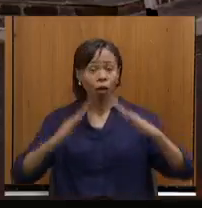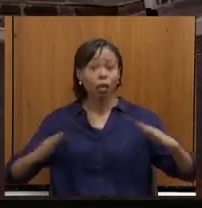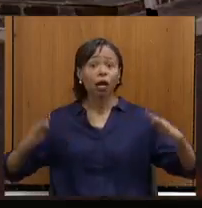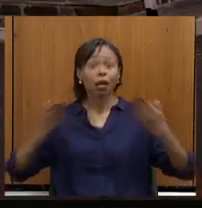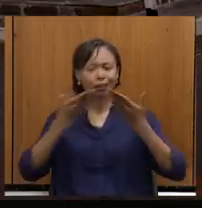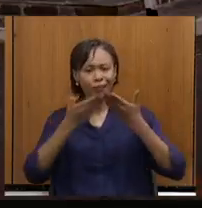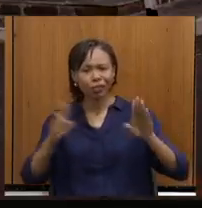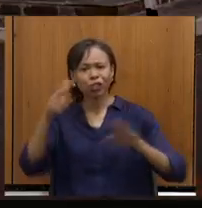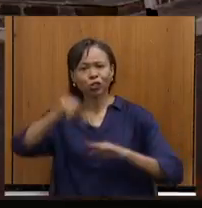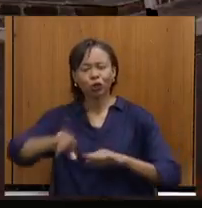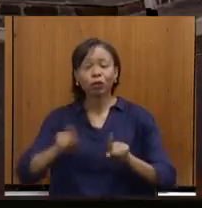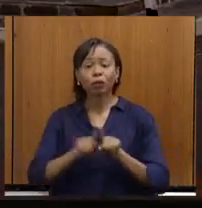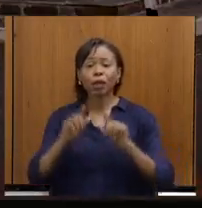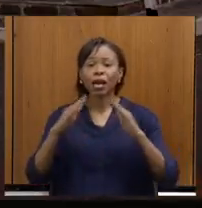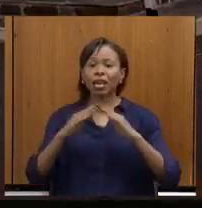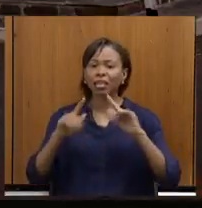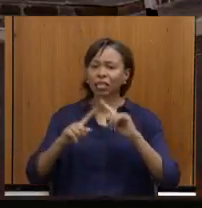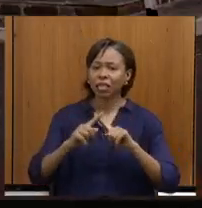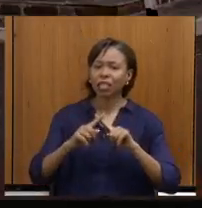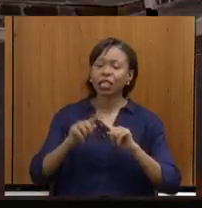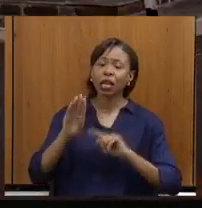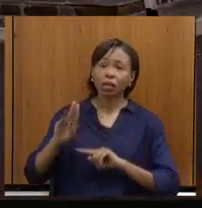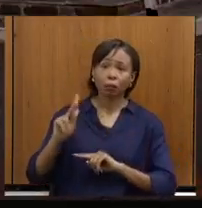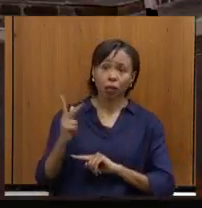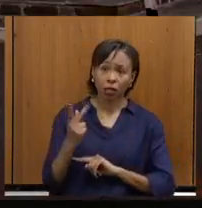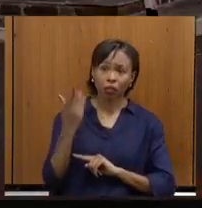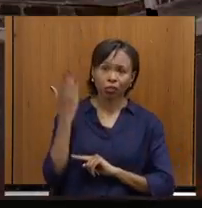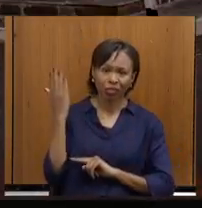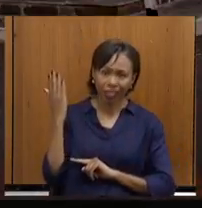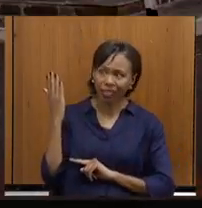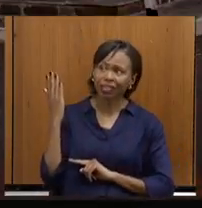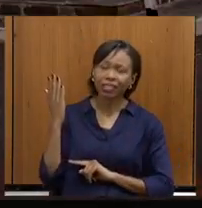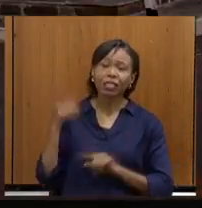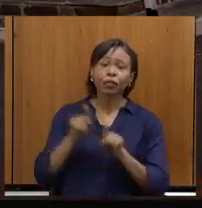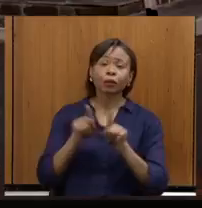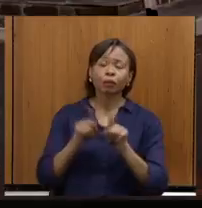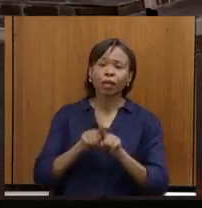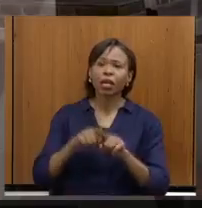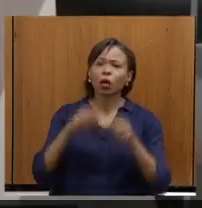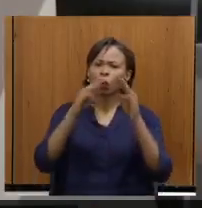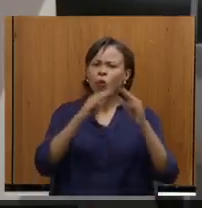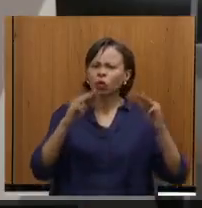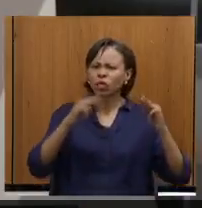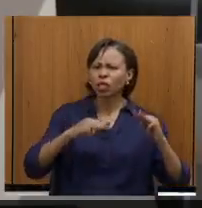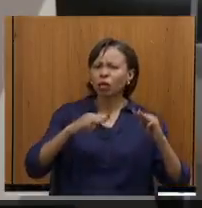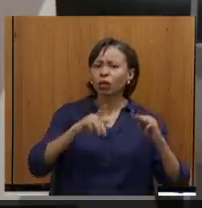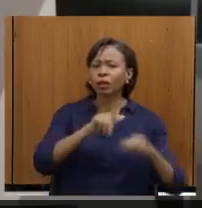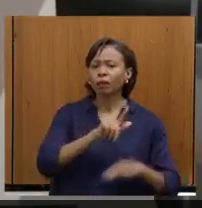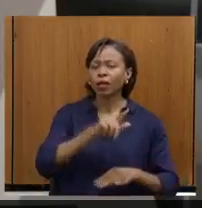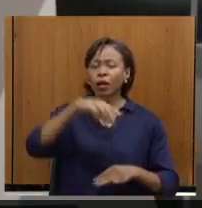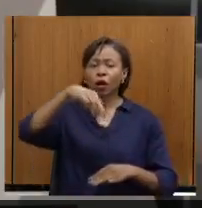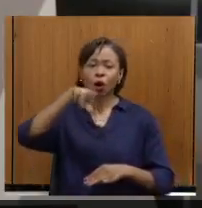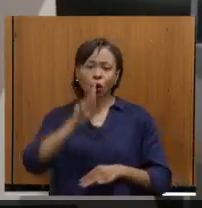essa igreja ortodoxa em Belo Horizonte, restauração no Museu Guimarães Rosa, pode passar.